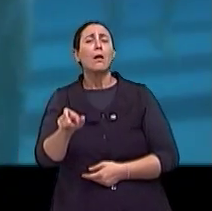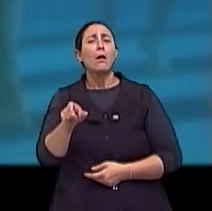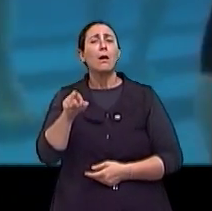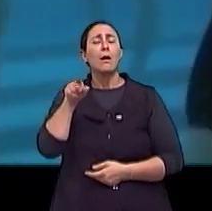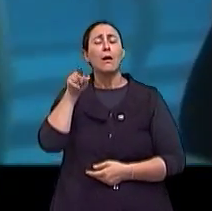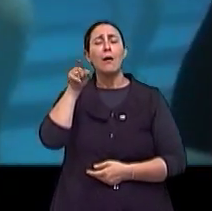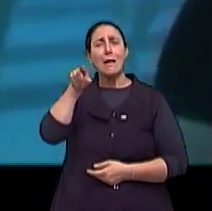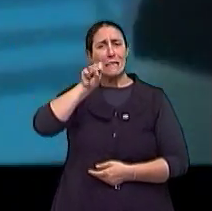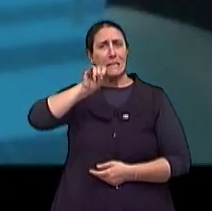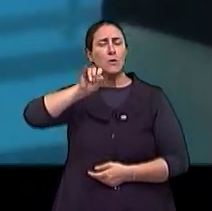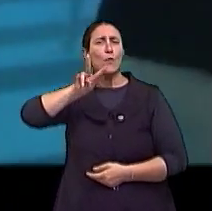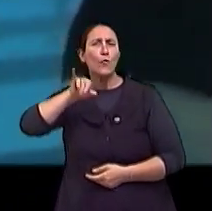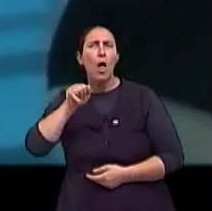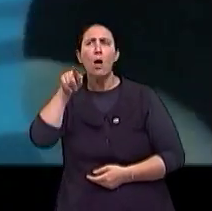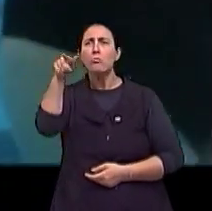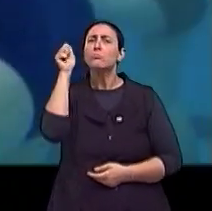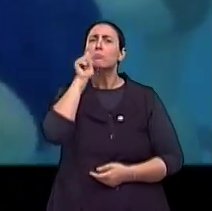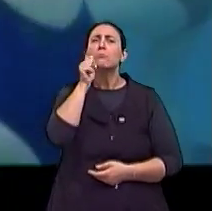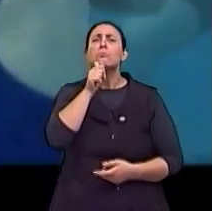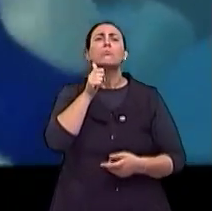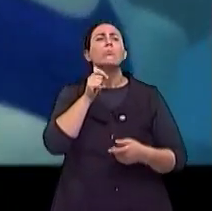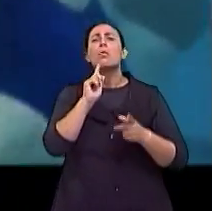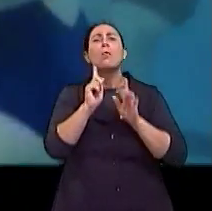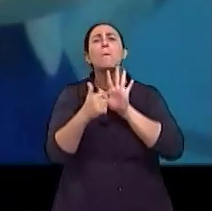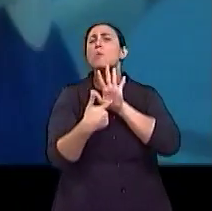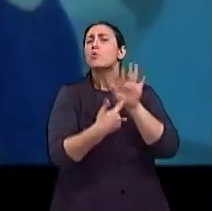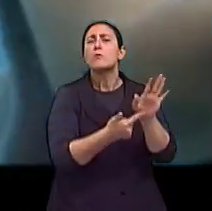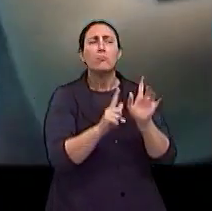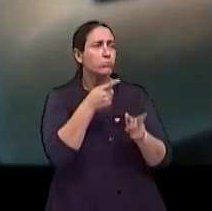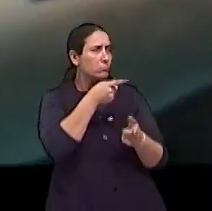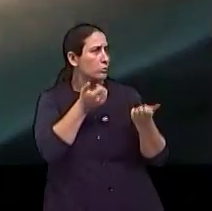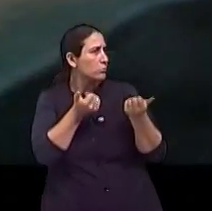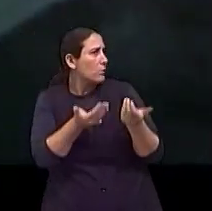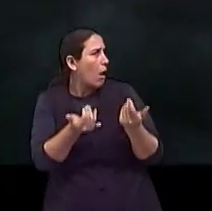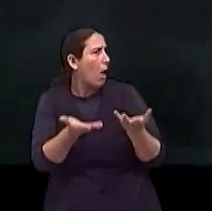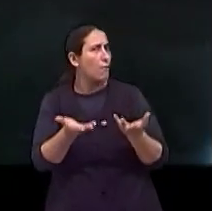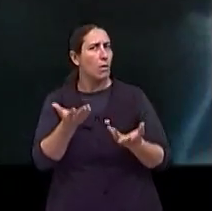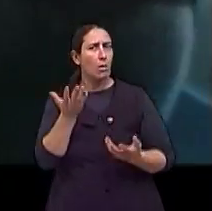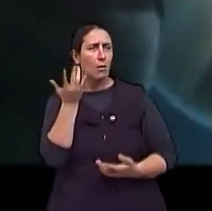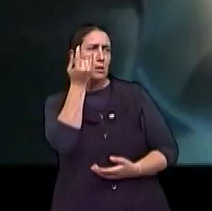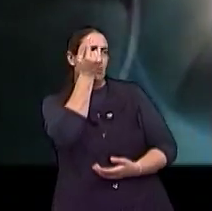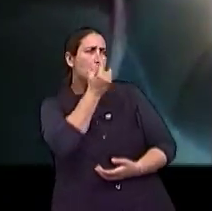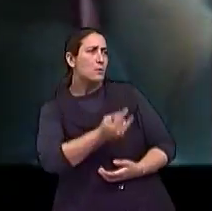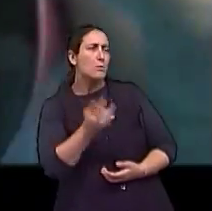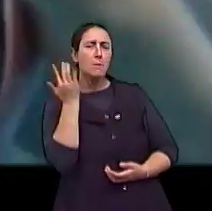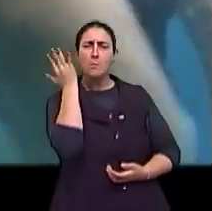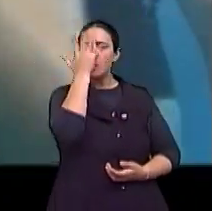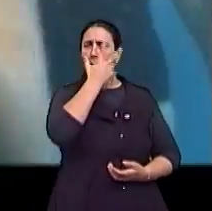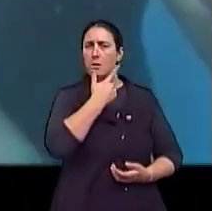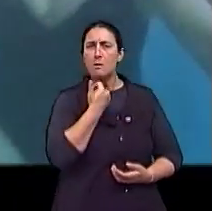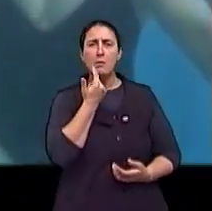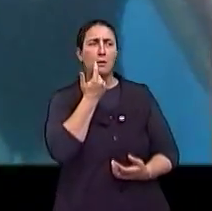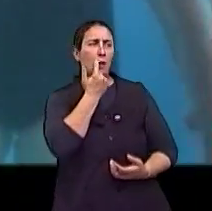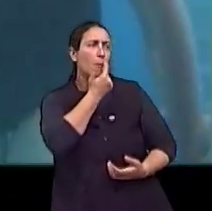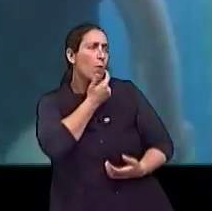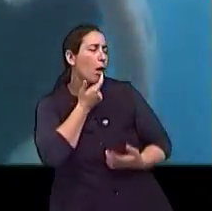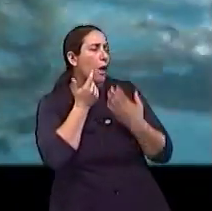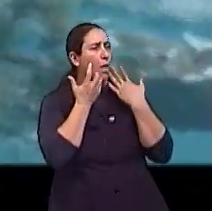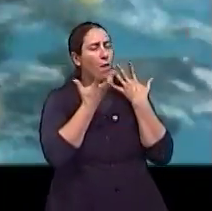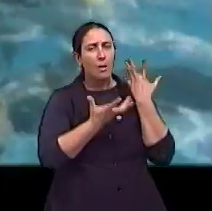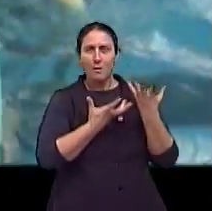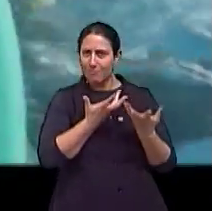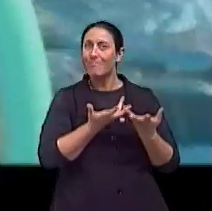idade, de se aproximar de uma outra um pouco mais jovem, talvez até seduzida por essa pretensa beleza, né?